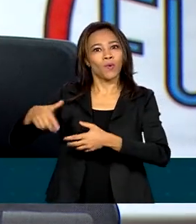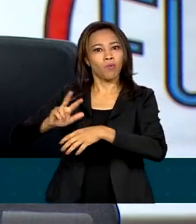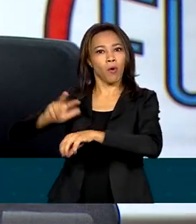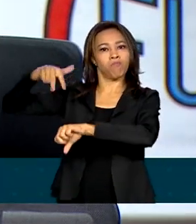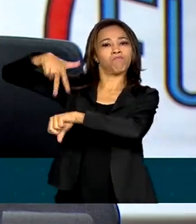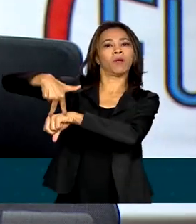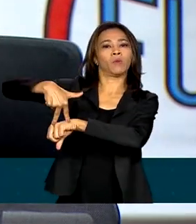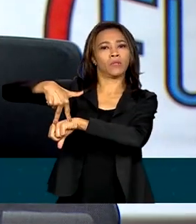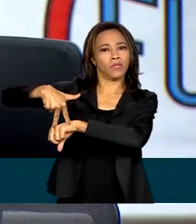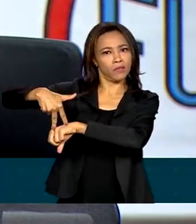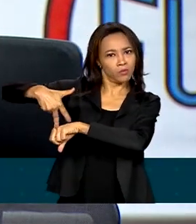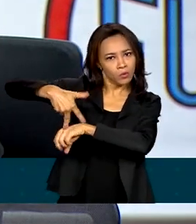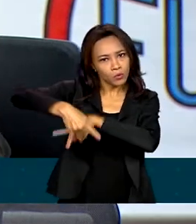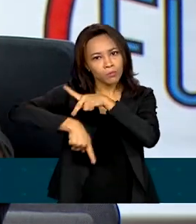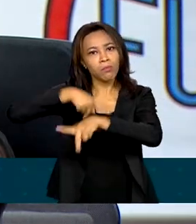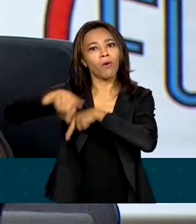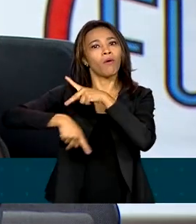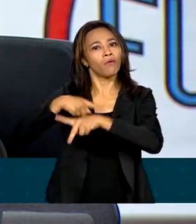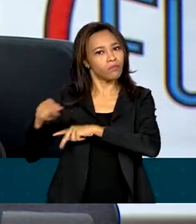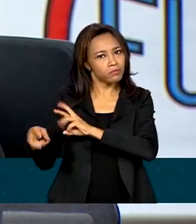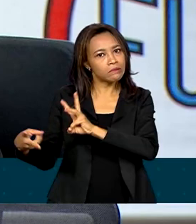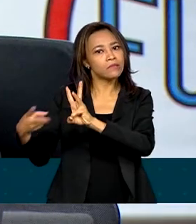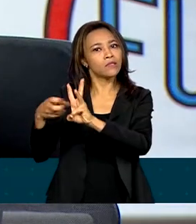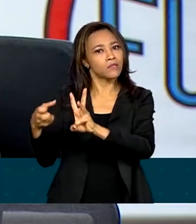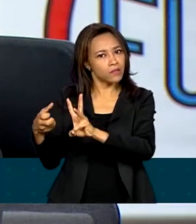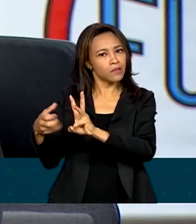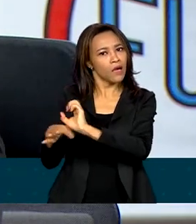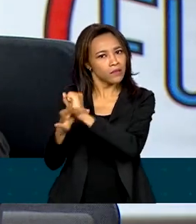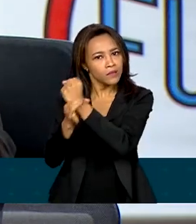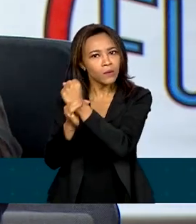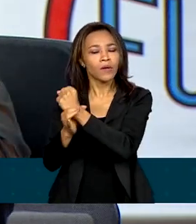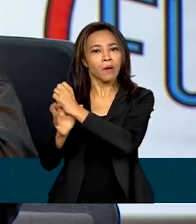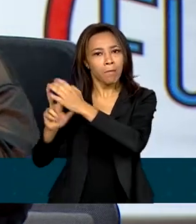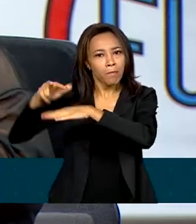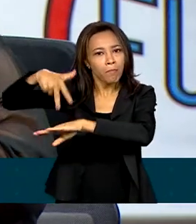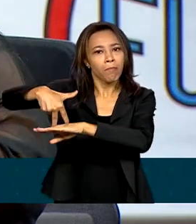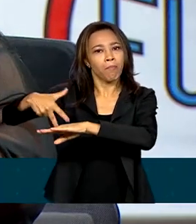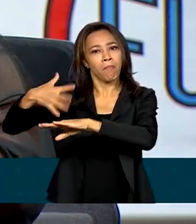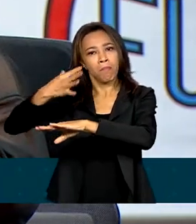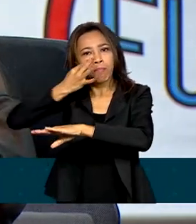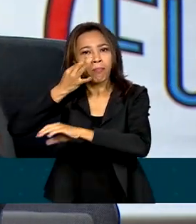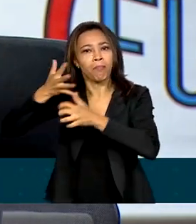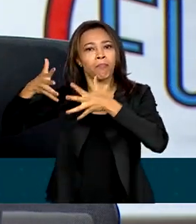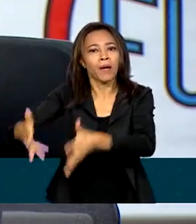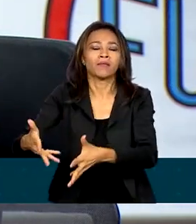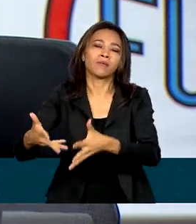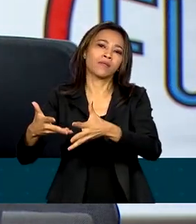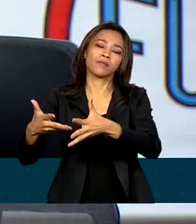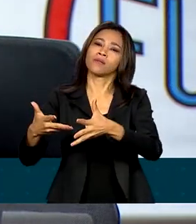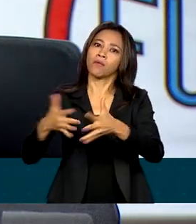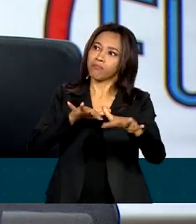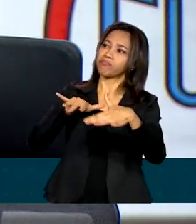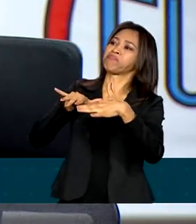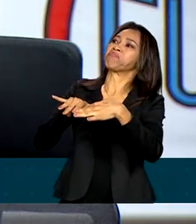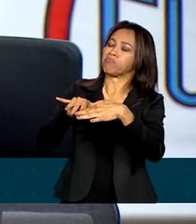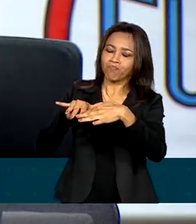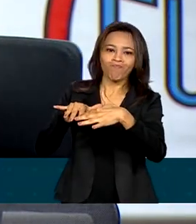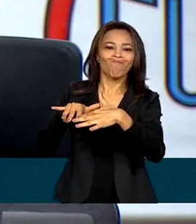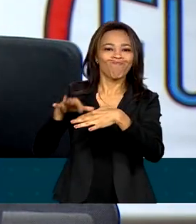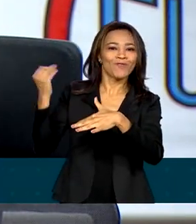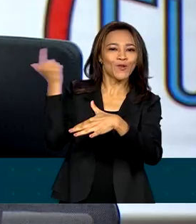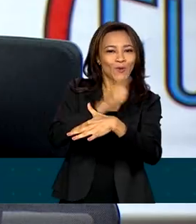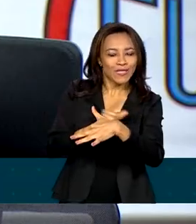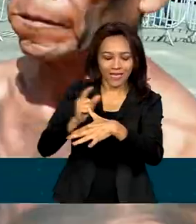indígenas, não só para garantir uma participação, uma presença, mas para a gente, de fato, poder efetivar